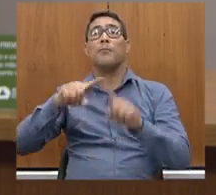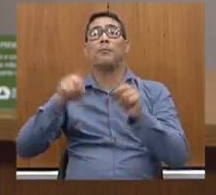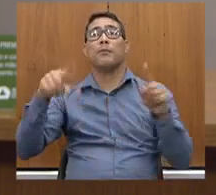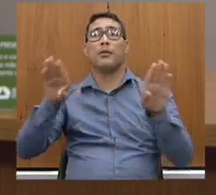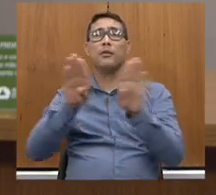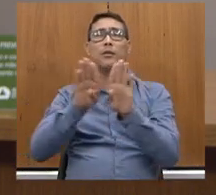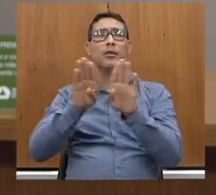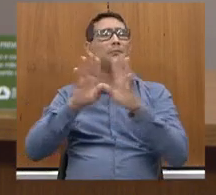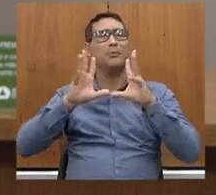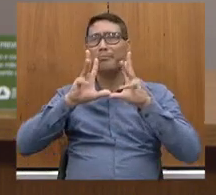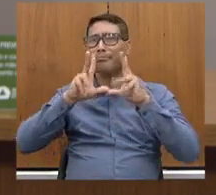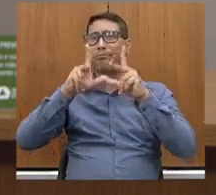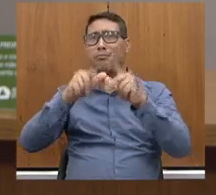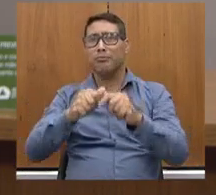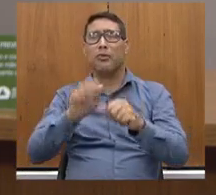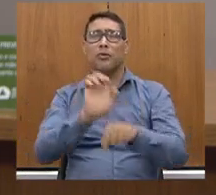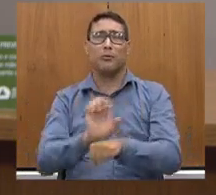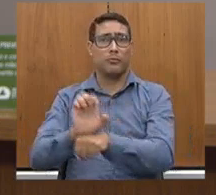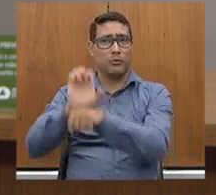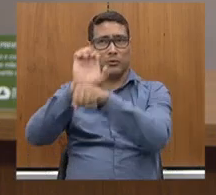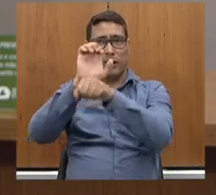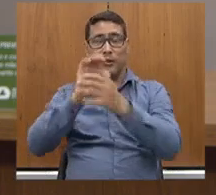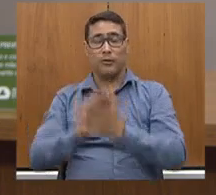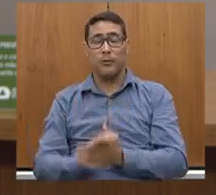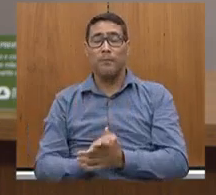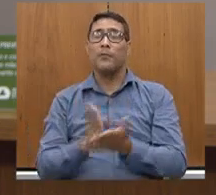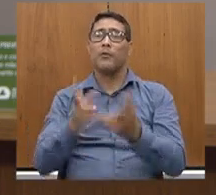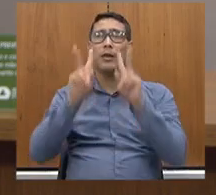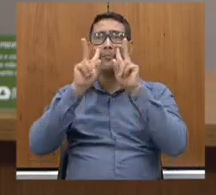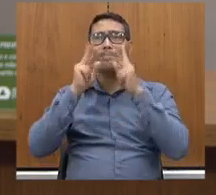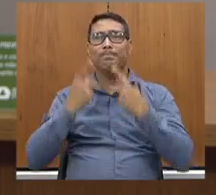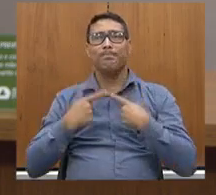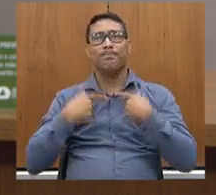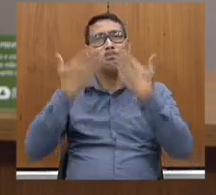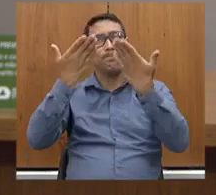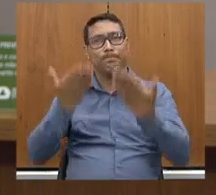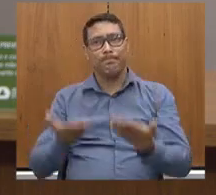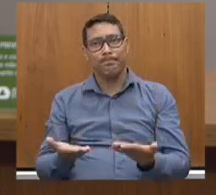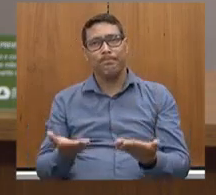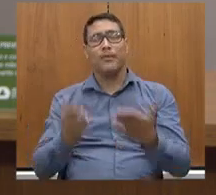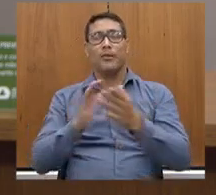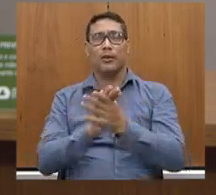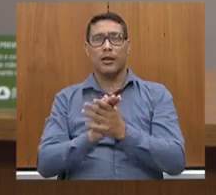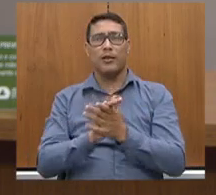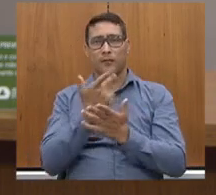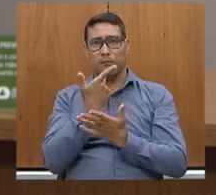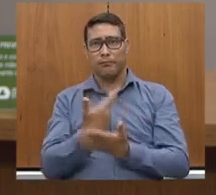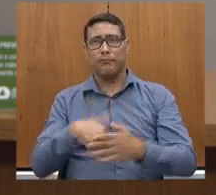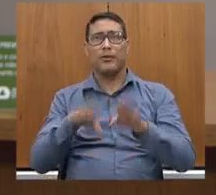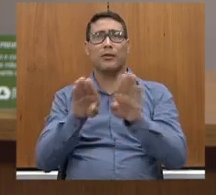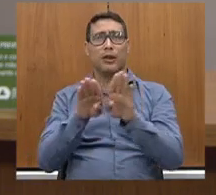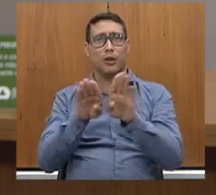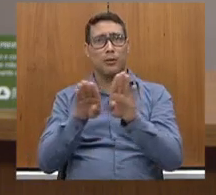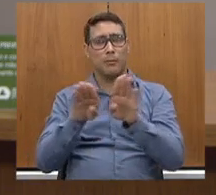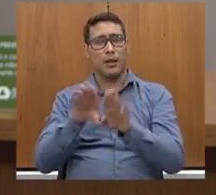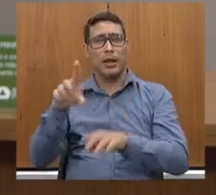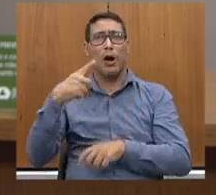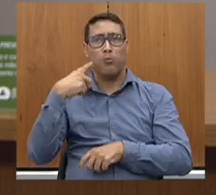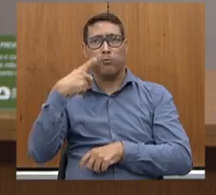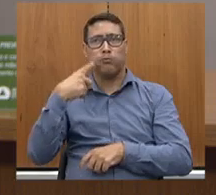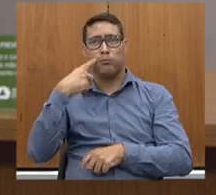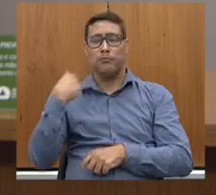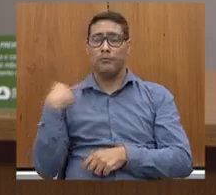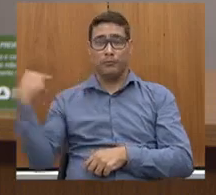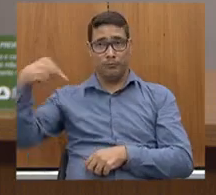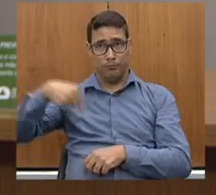em todo o nosso Estado. Então, eu quero deixar o reconhecimento, secretário, e falar que este deputado está aqui na